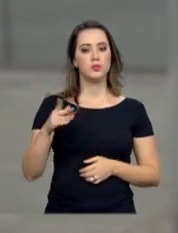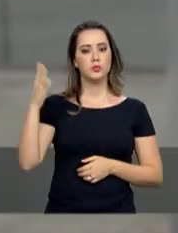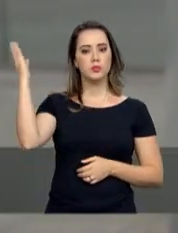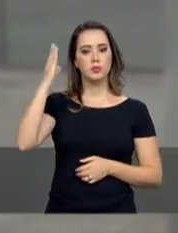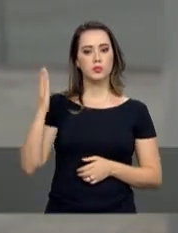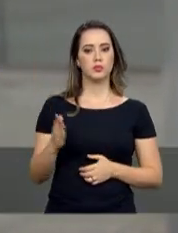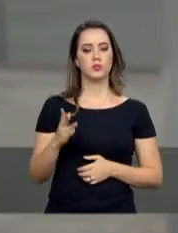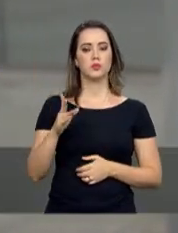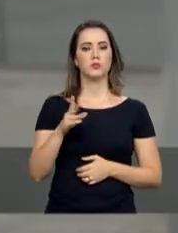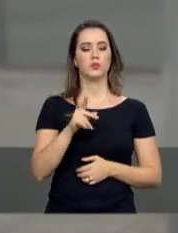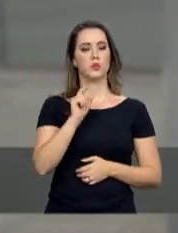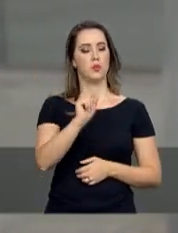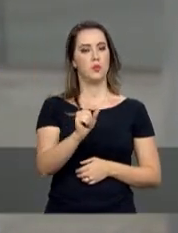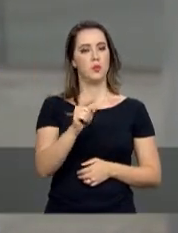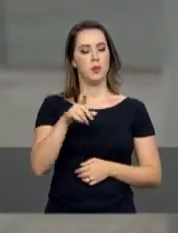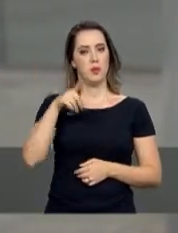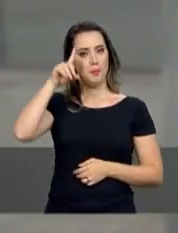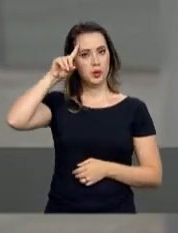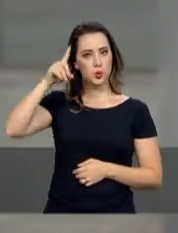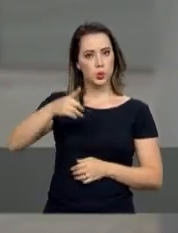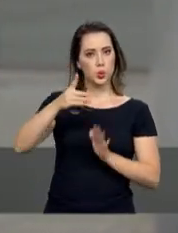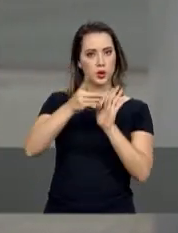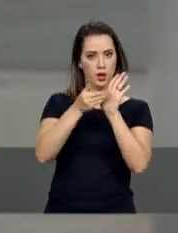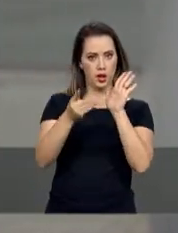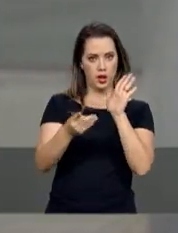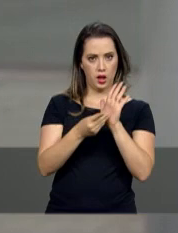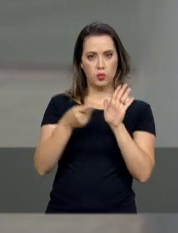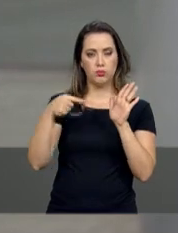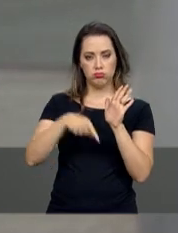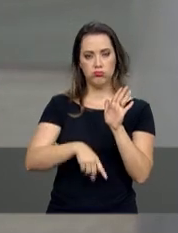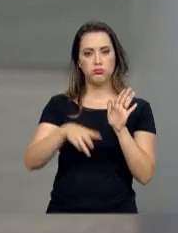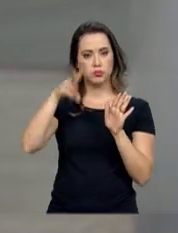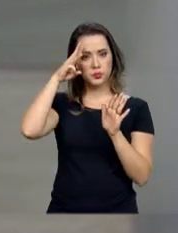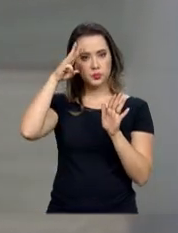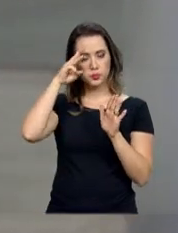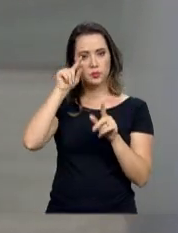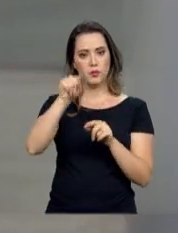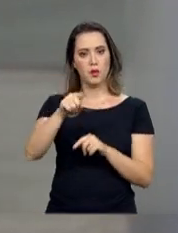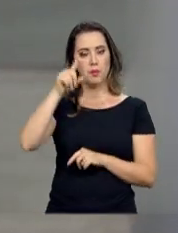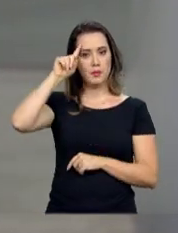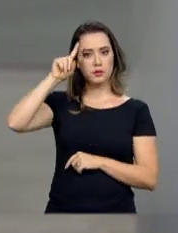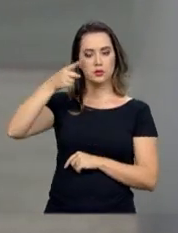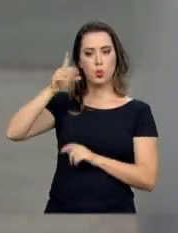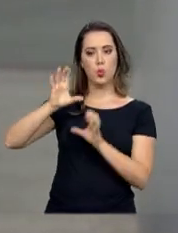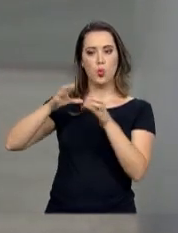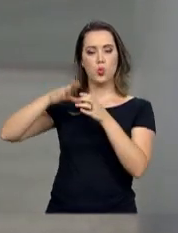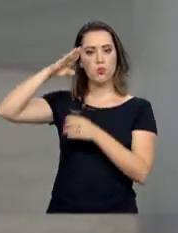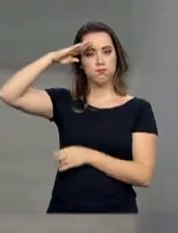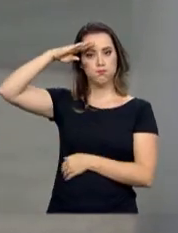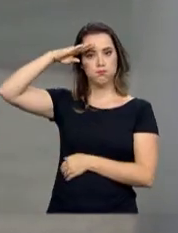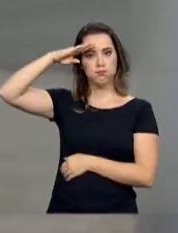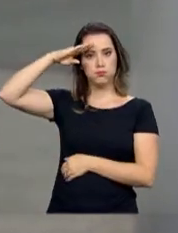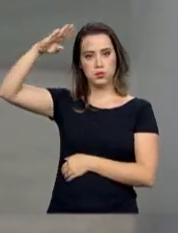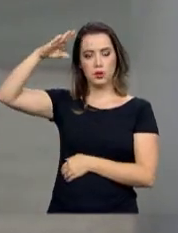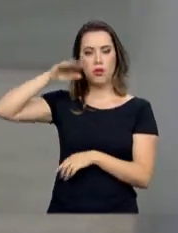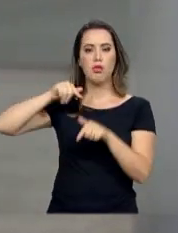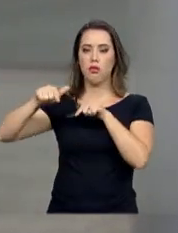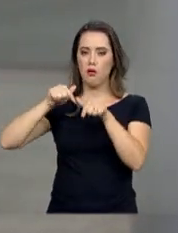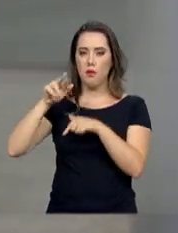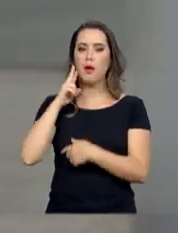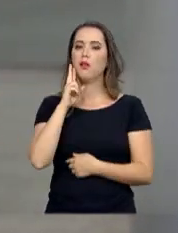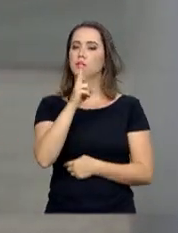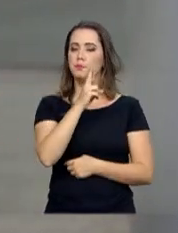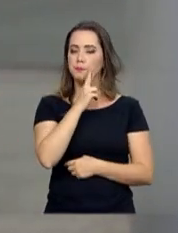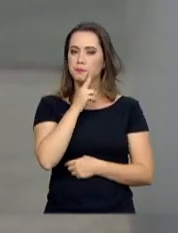República, Michel Temer, decretou nesta segunda-feira o emprego das Forças Armadas para a garantia da lei e da ordem no estado de